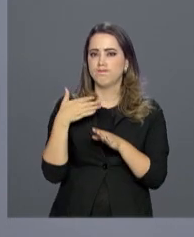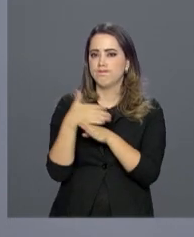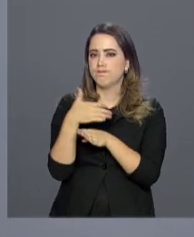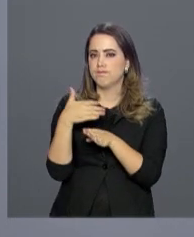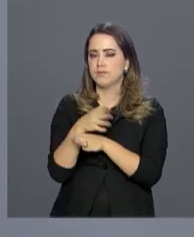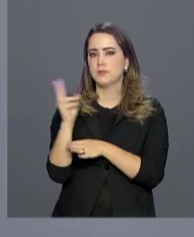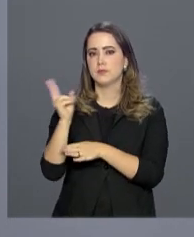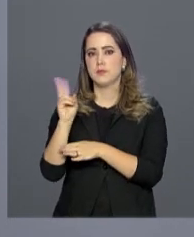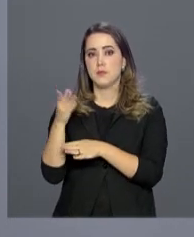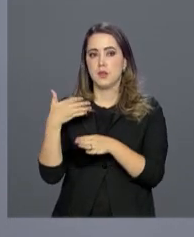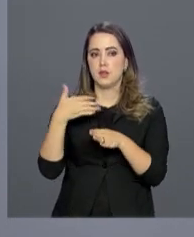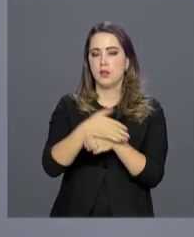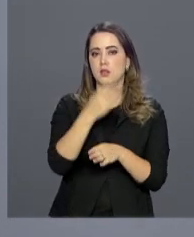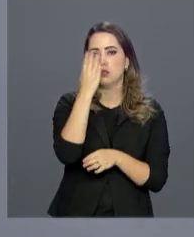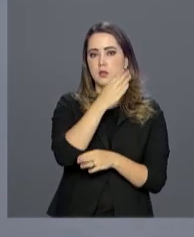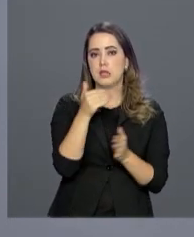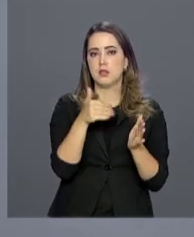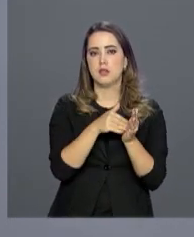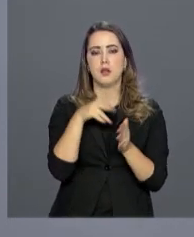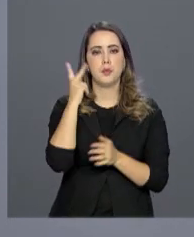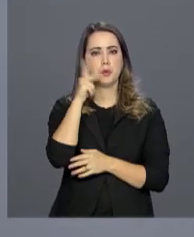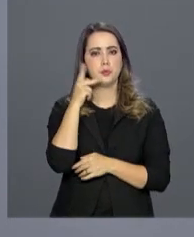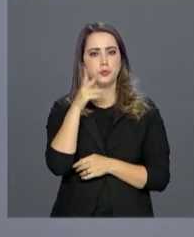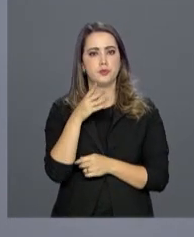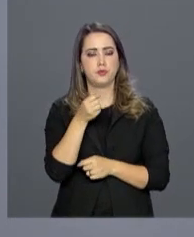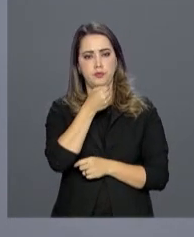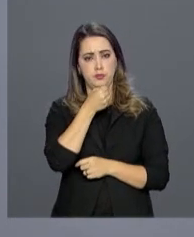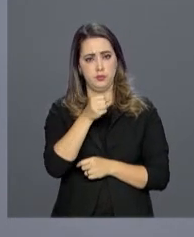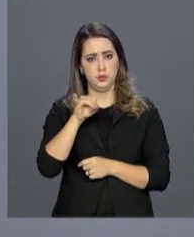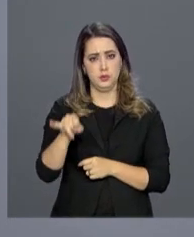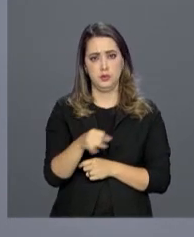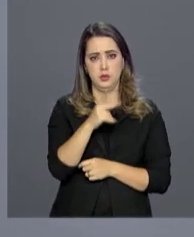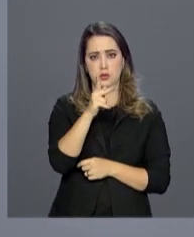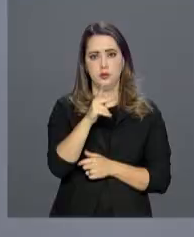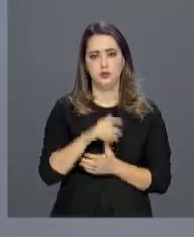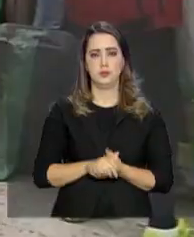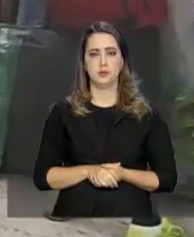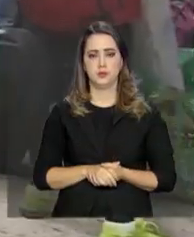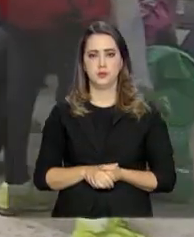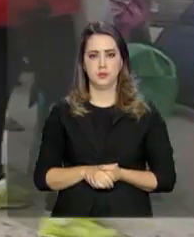imigrantes no Brasil, até a Paraíba. O repórter João Pedro Neto conta pra gente.